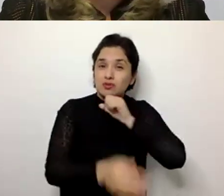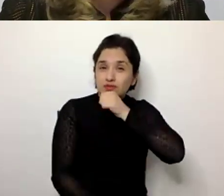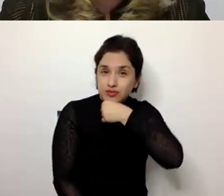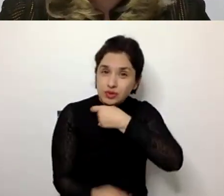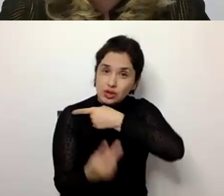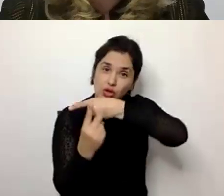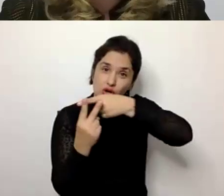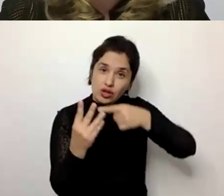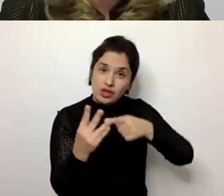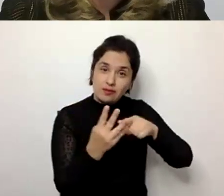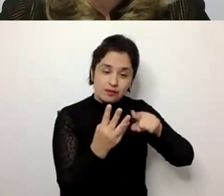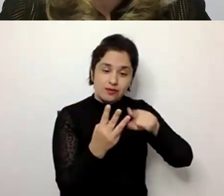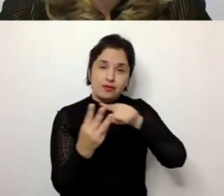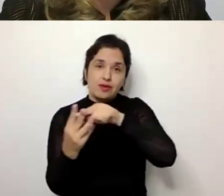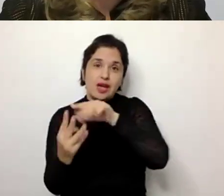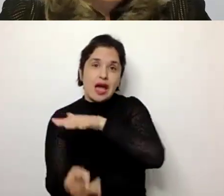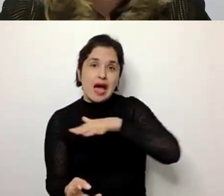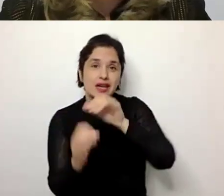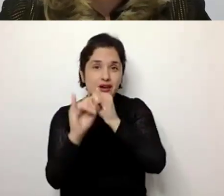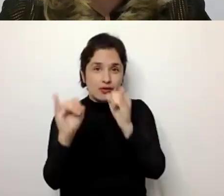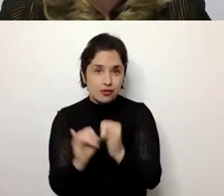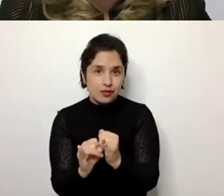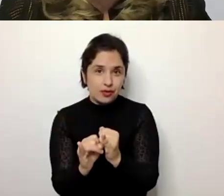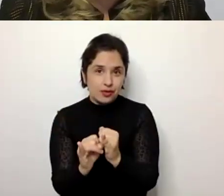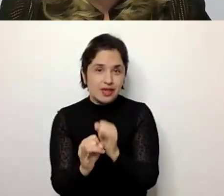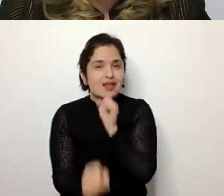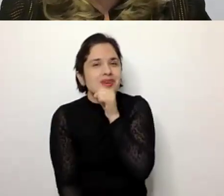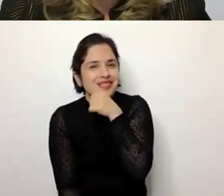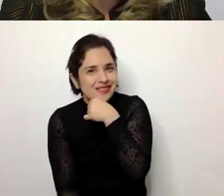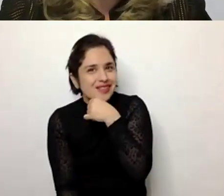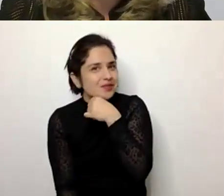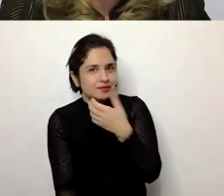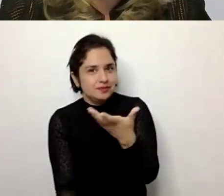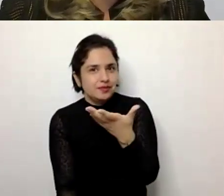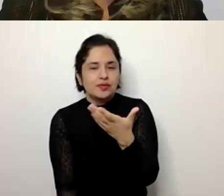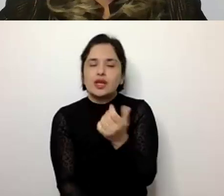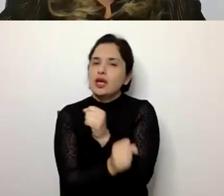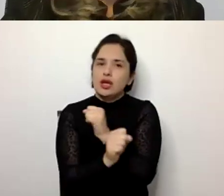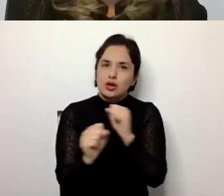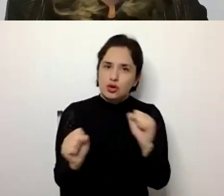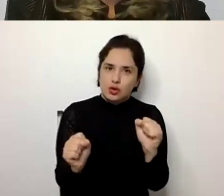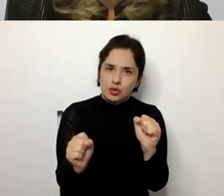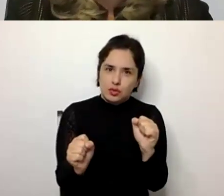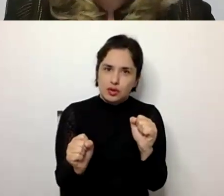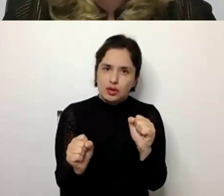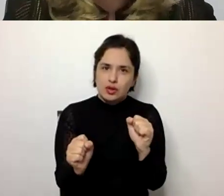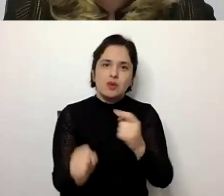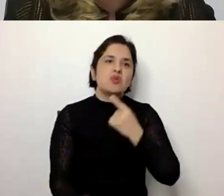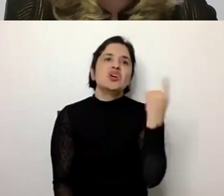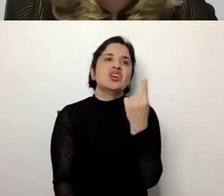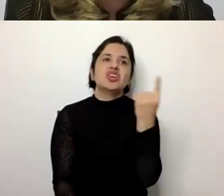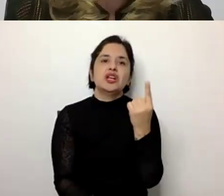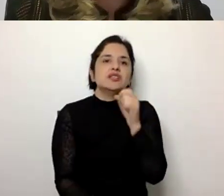aspectos, das diferentes formas de envelhecer. Não podemos generalizar o